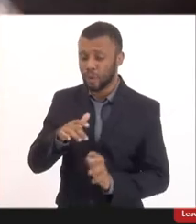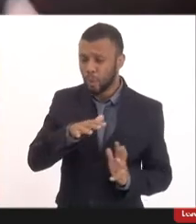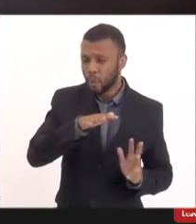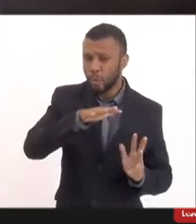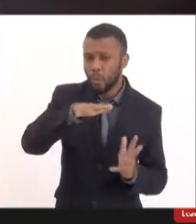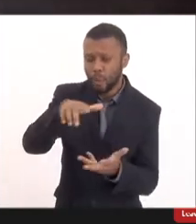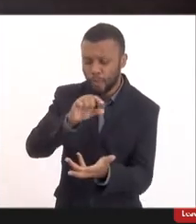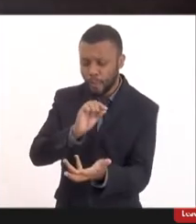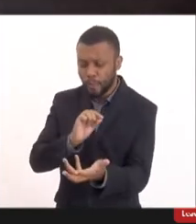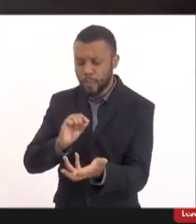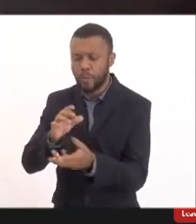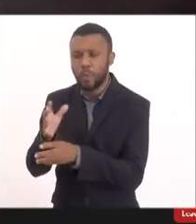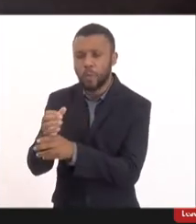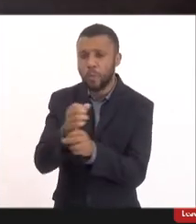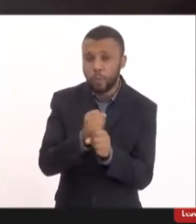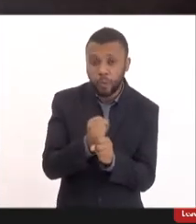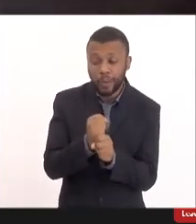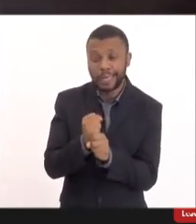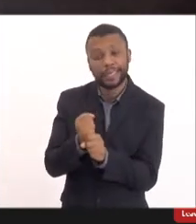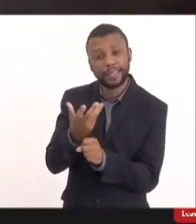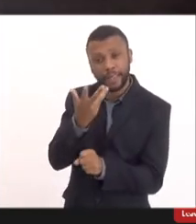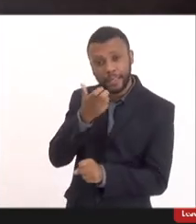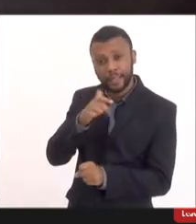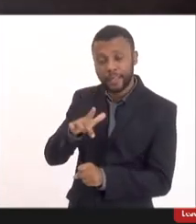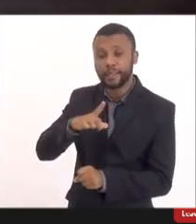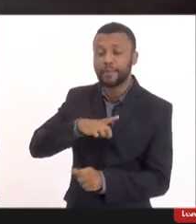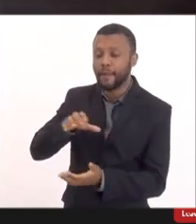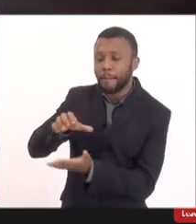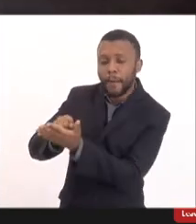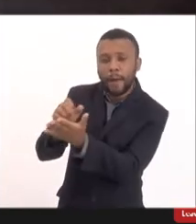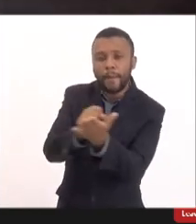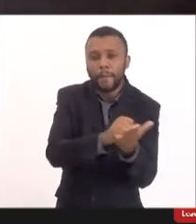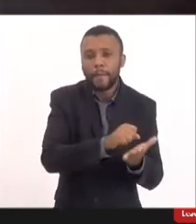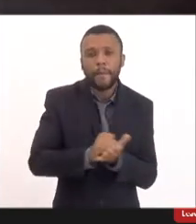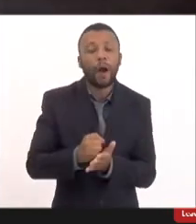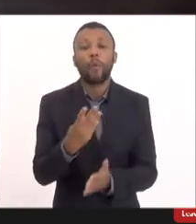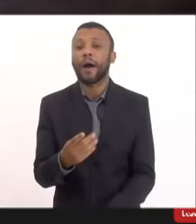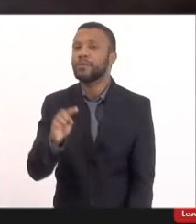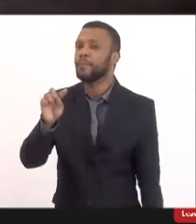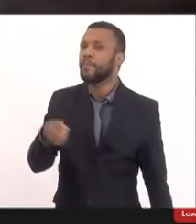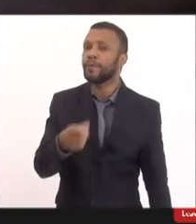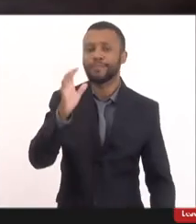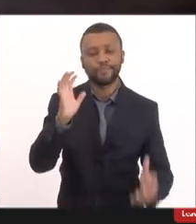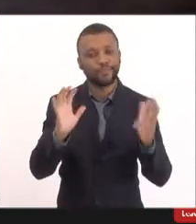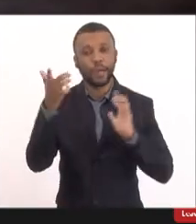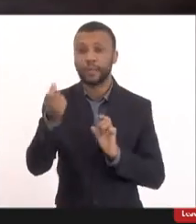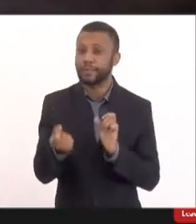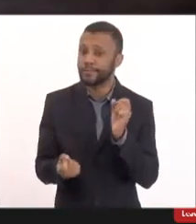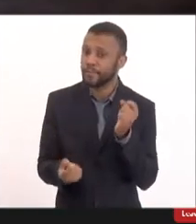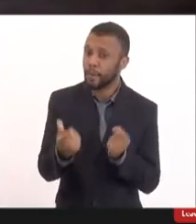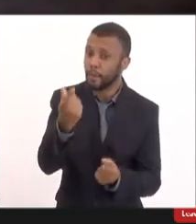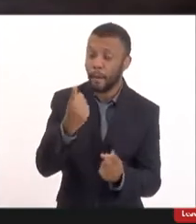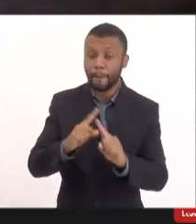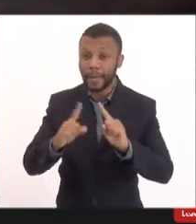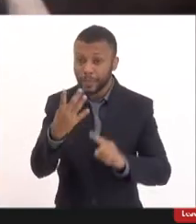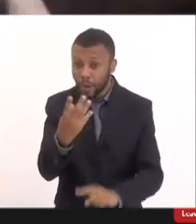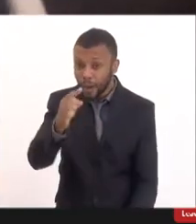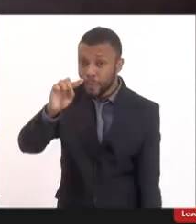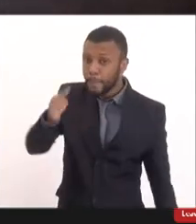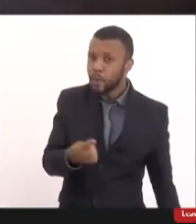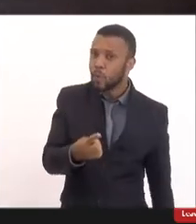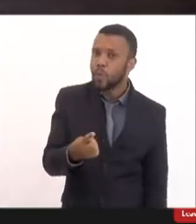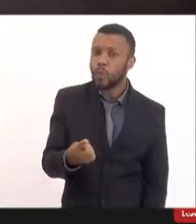houve 4 mil notificações de eventos adversos destes 4 mil não foram graves